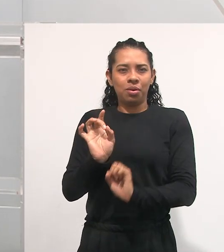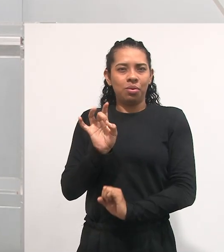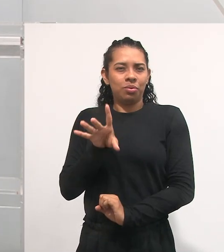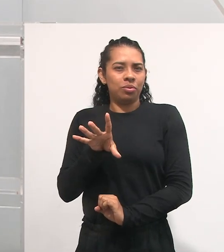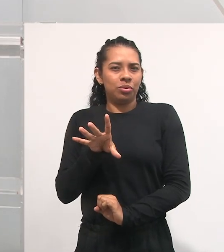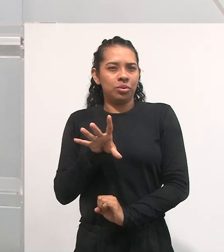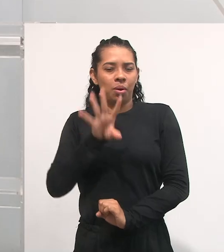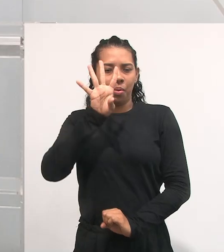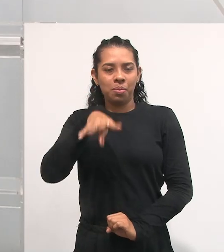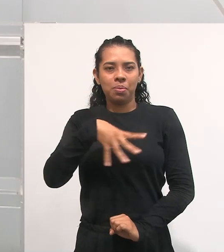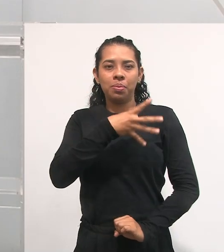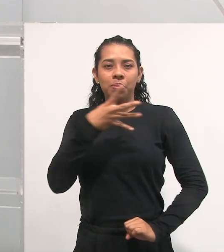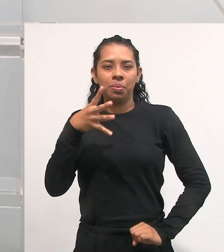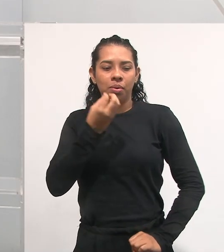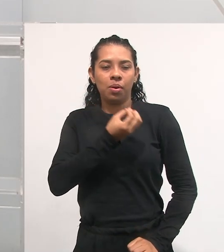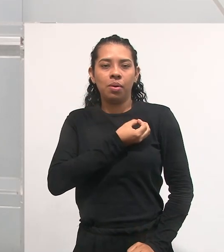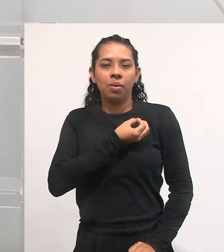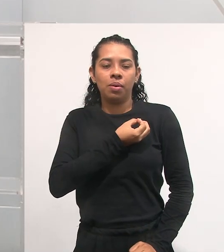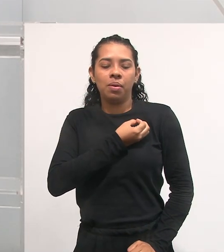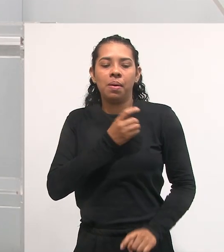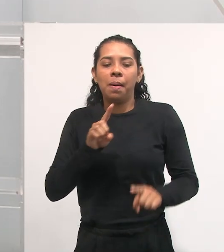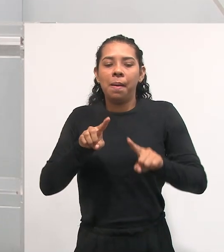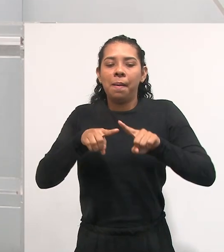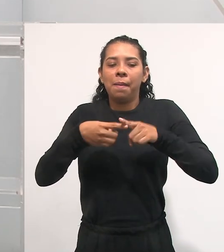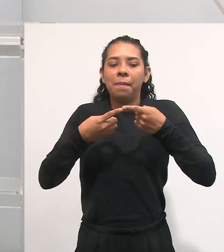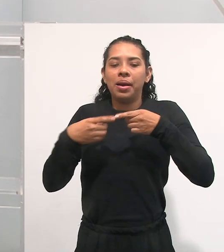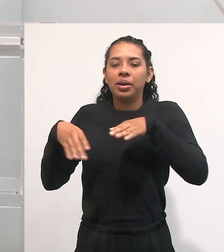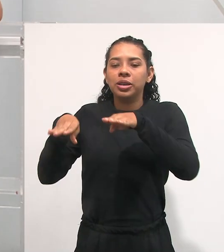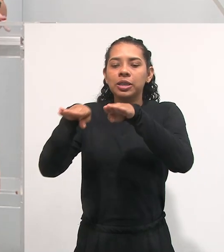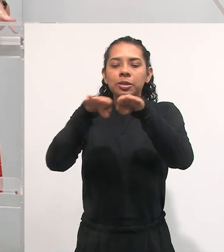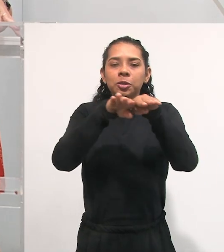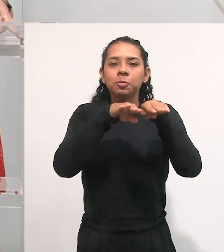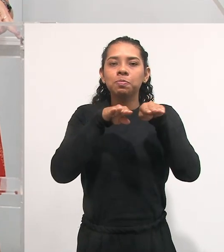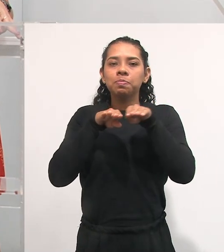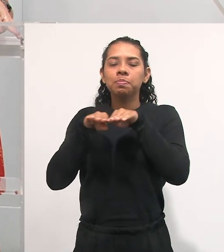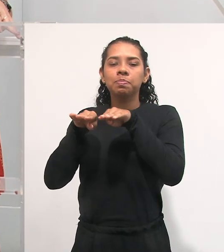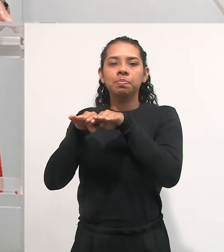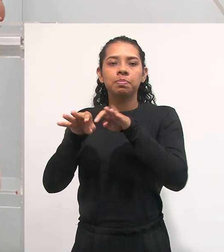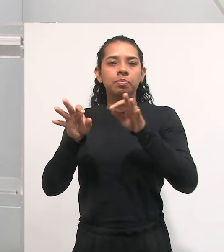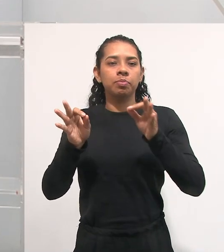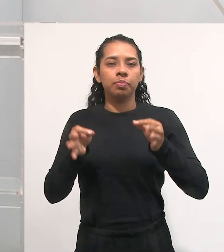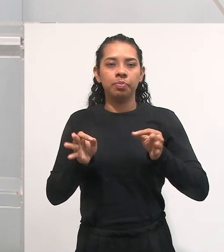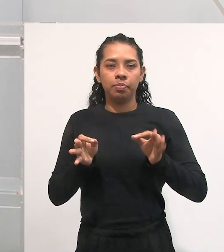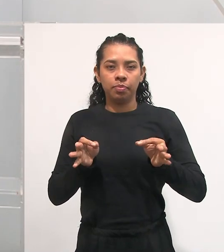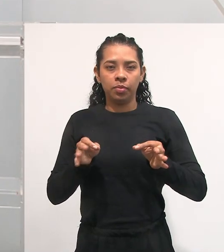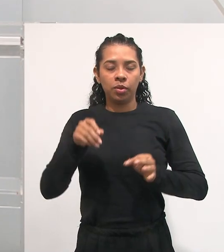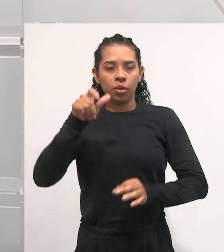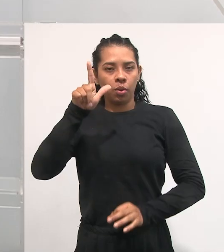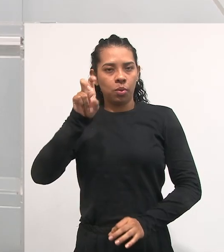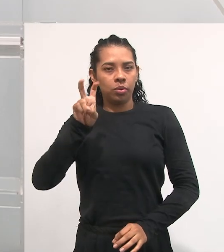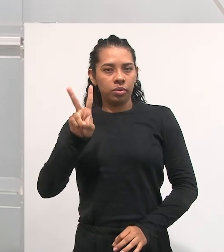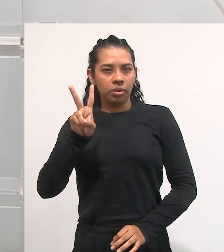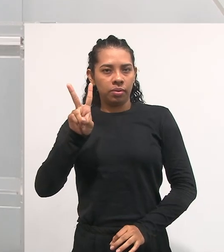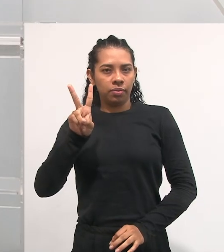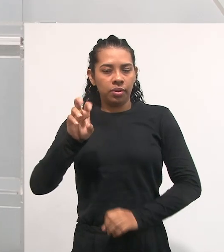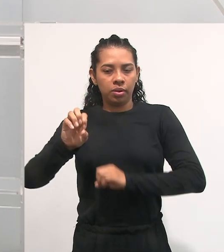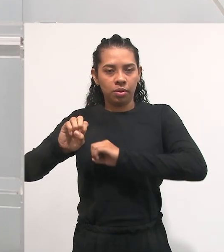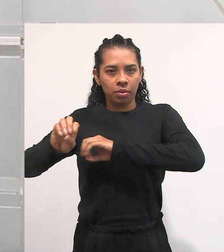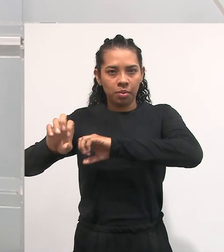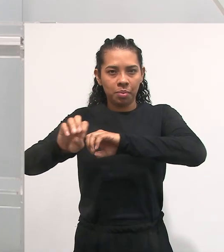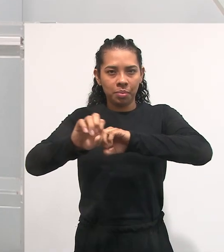de tabular ou de emitir uma nota, mas de mediar o processo. Quando o Vygotsky vai